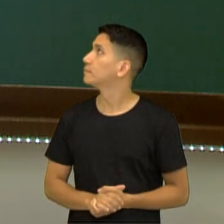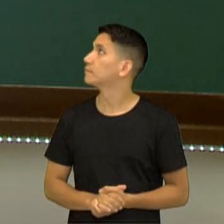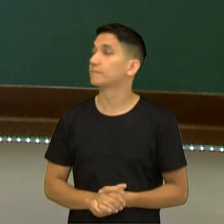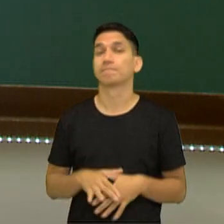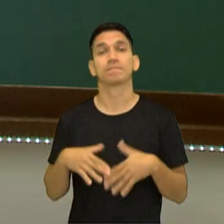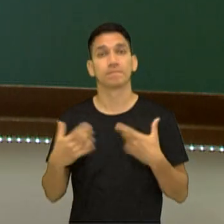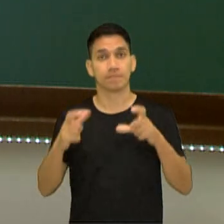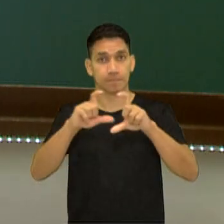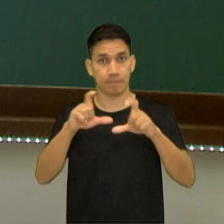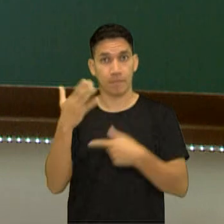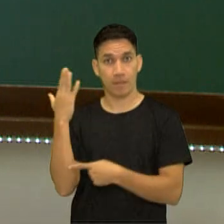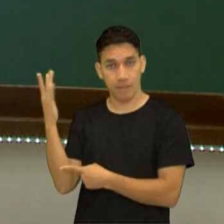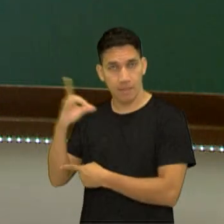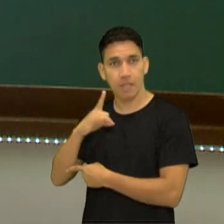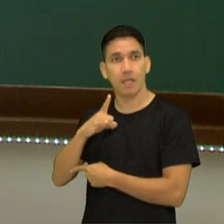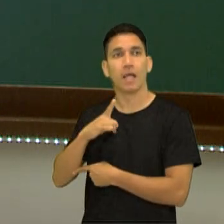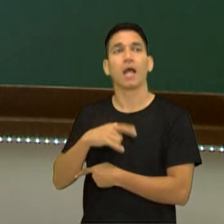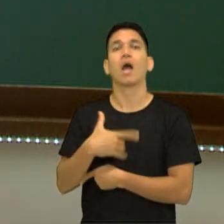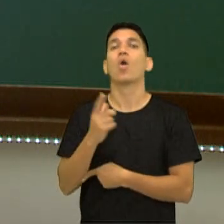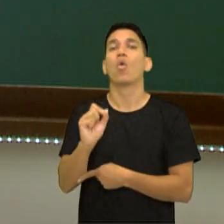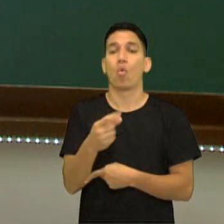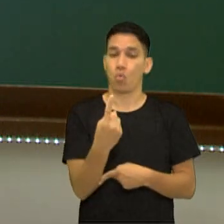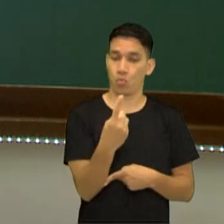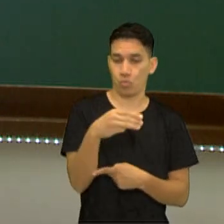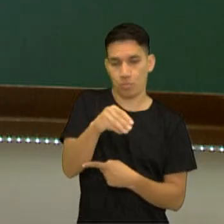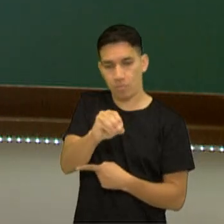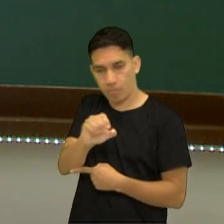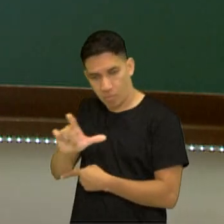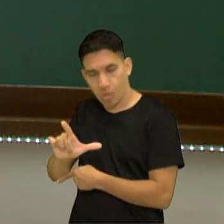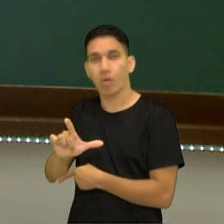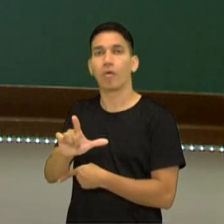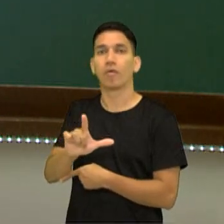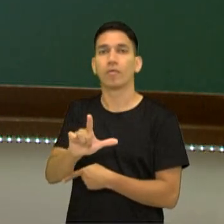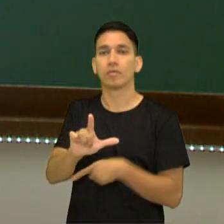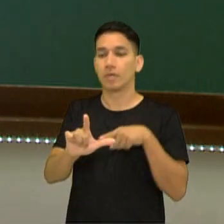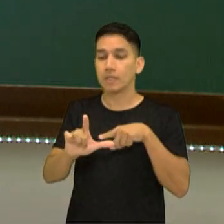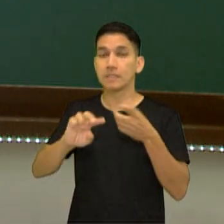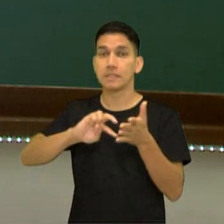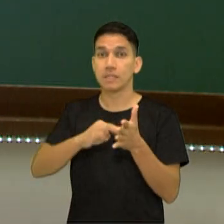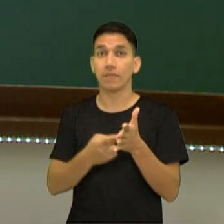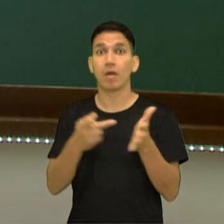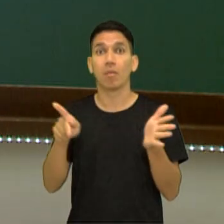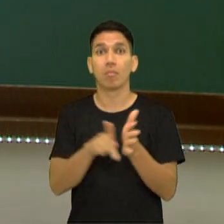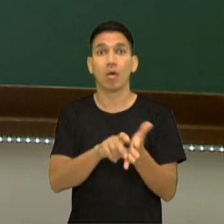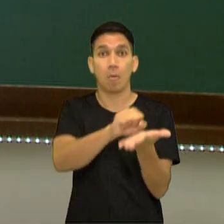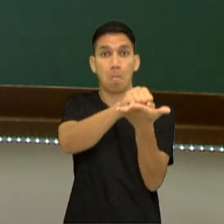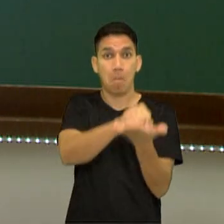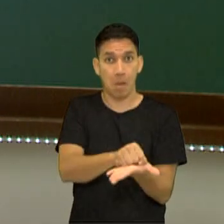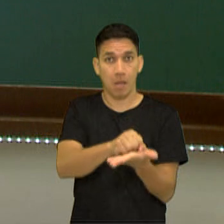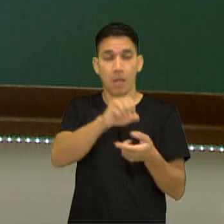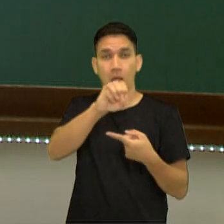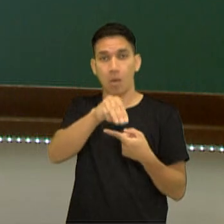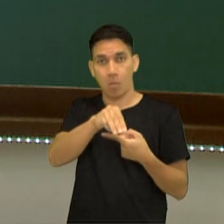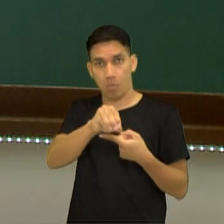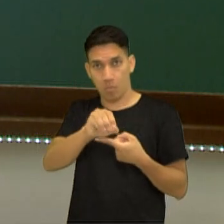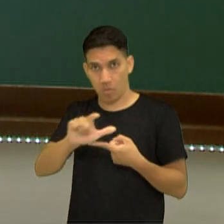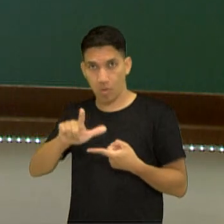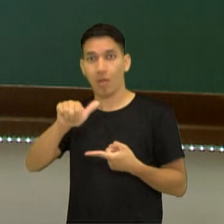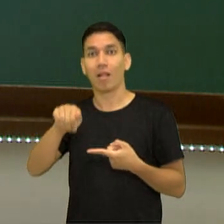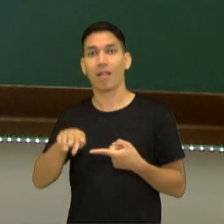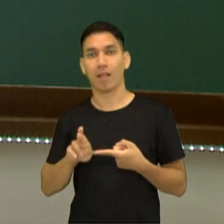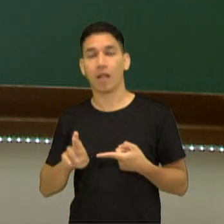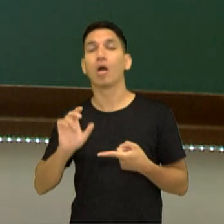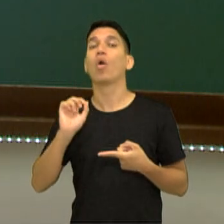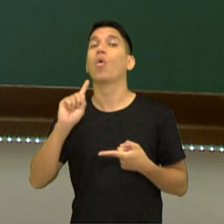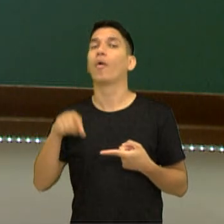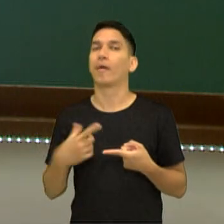Na estequiometria, gente tem o seguinte, um mol equivale em massa, a massa molar, e aí eu posso dizer a informação, por exemplo,